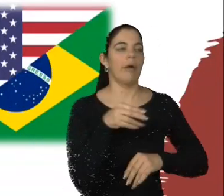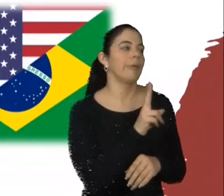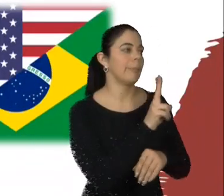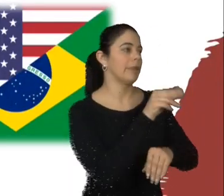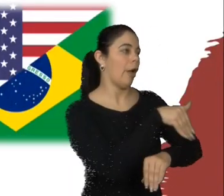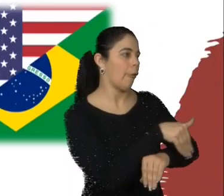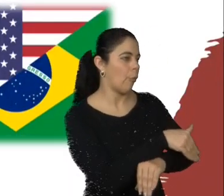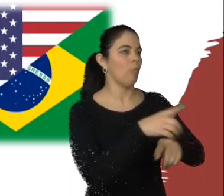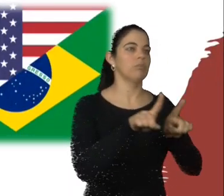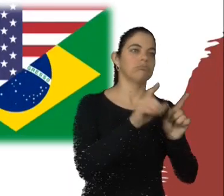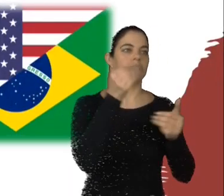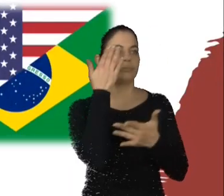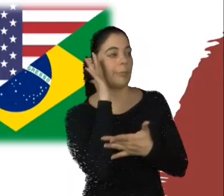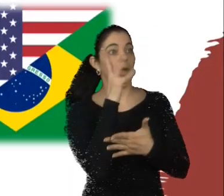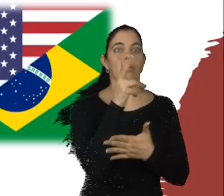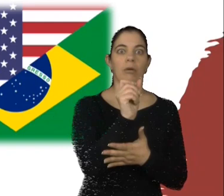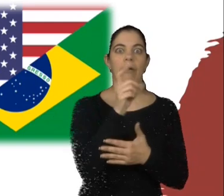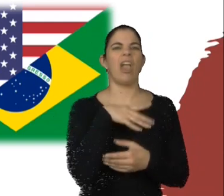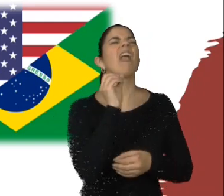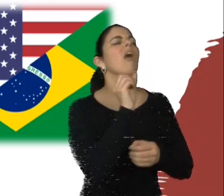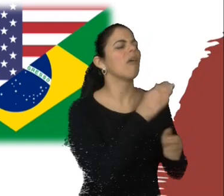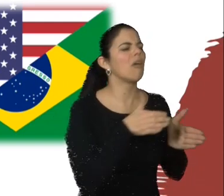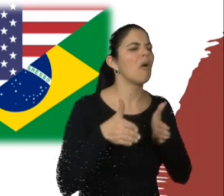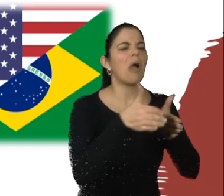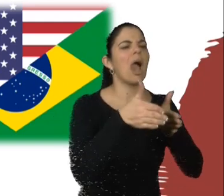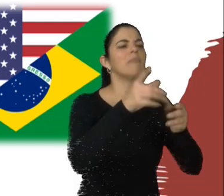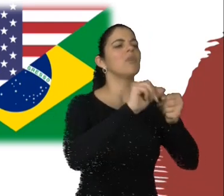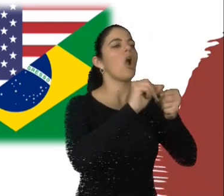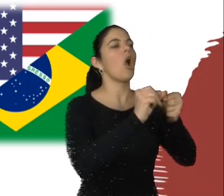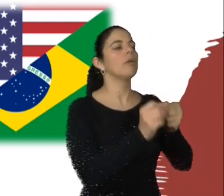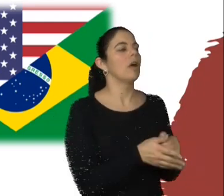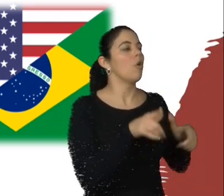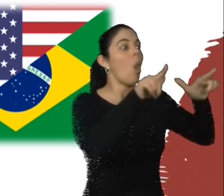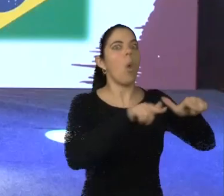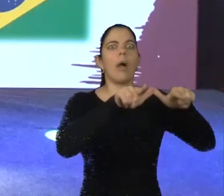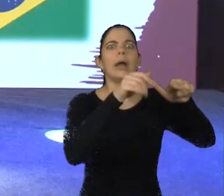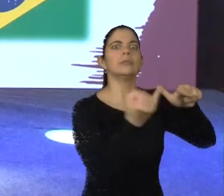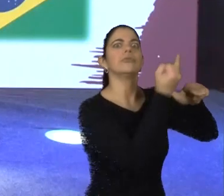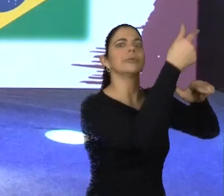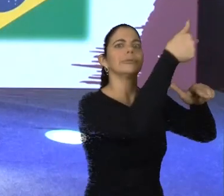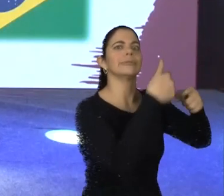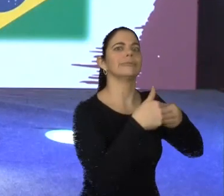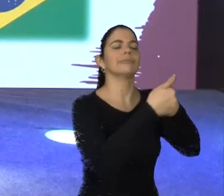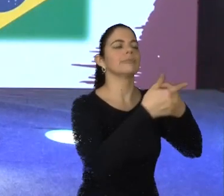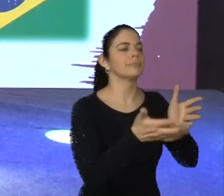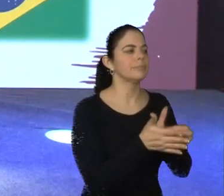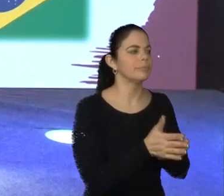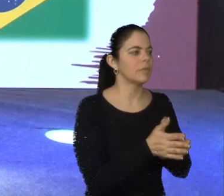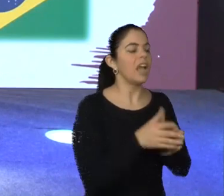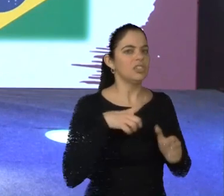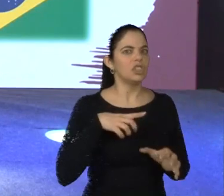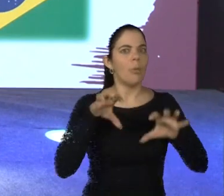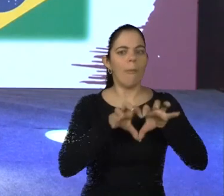provas extremamente difíceis para que ele chegasse nos caminhos e horários em que os pontos turísticos abriam. Eles tinham a região do hipocampo,